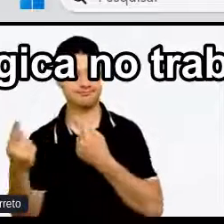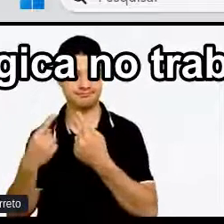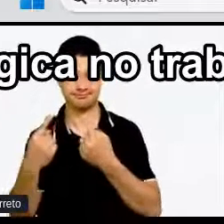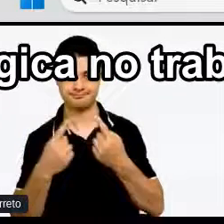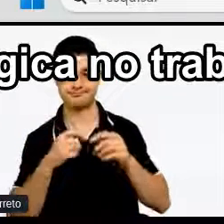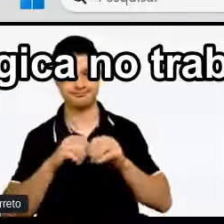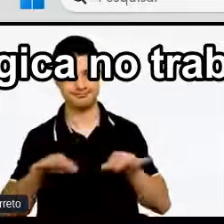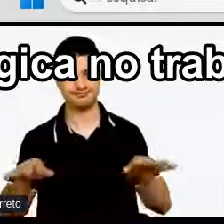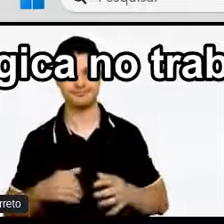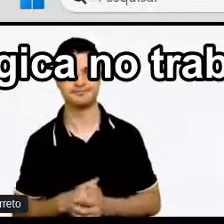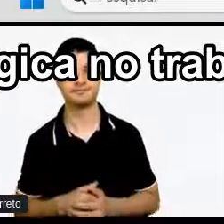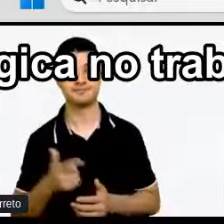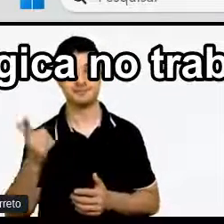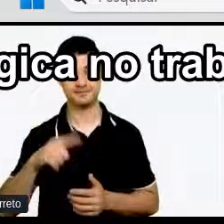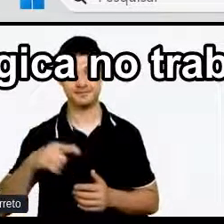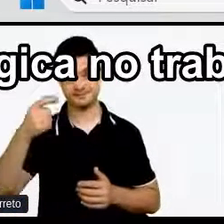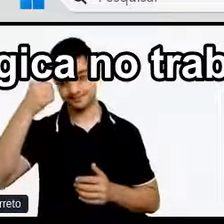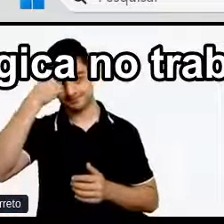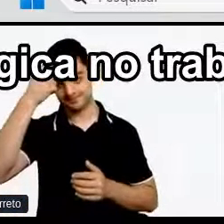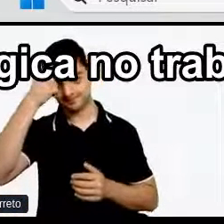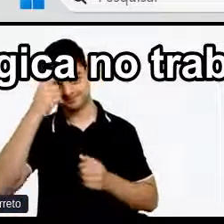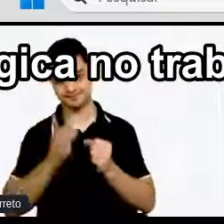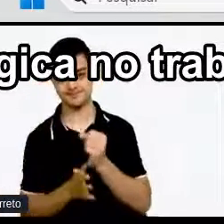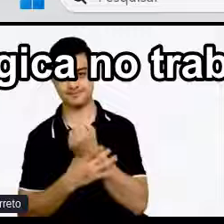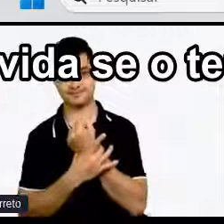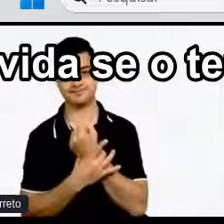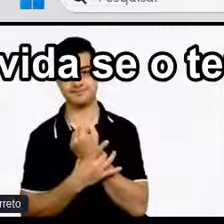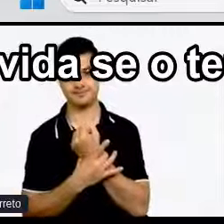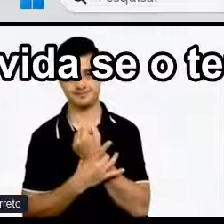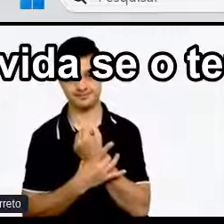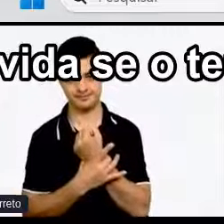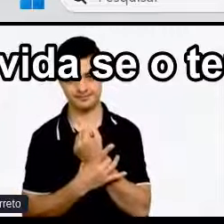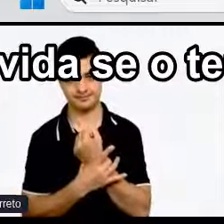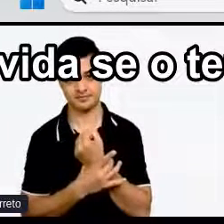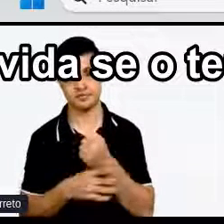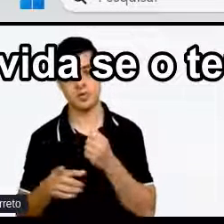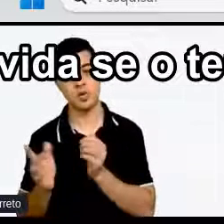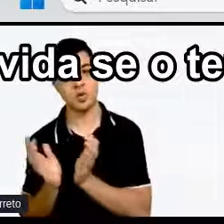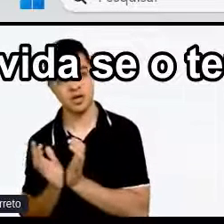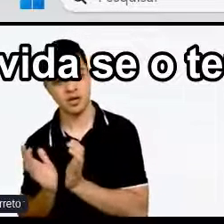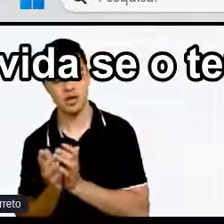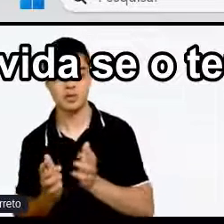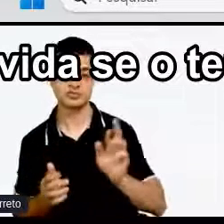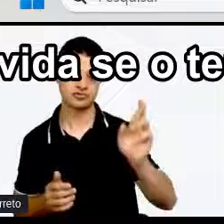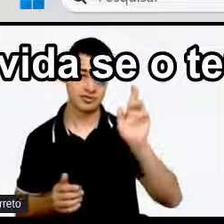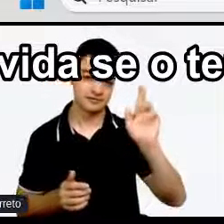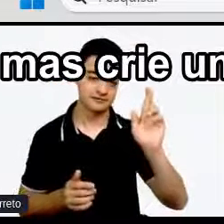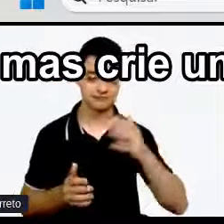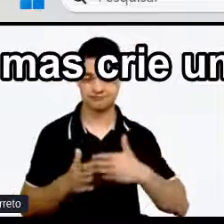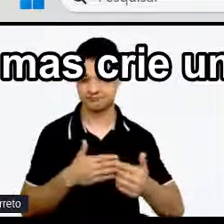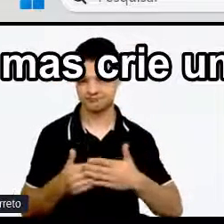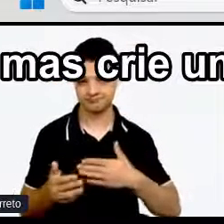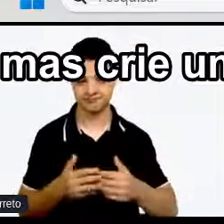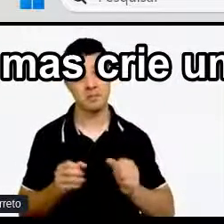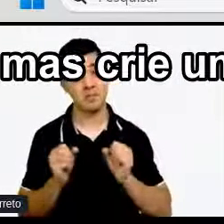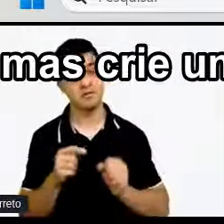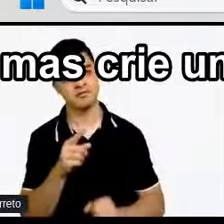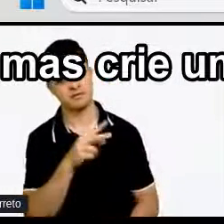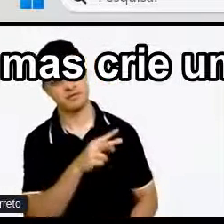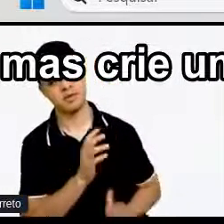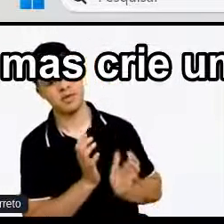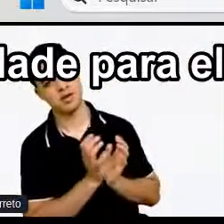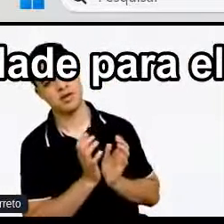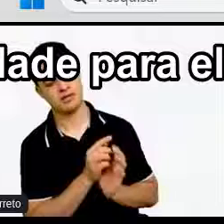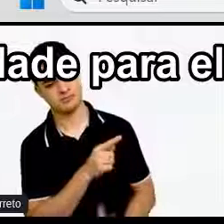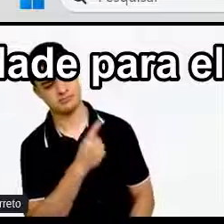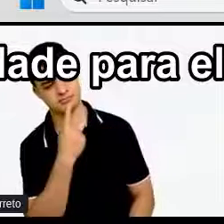Segurança psicológica No trabalho Seja você colega Ou chefe Você pode ter uma dúvida Se o teu colega É neurodivergente Ou não Mas cria uma